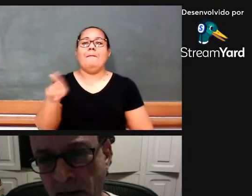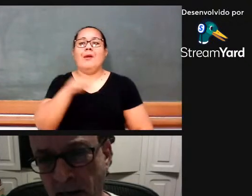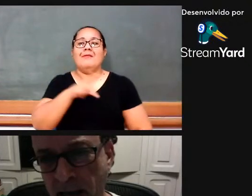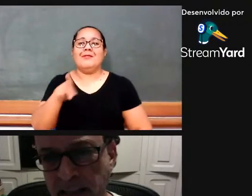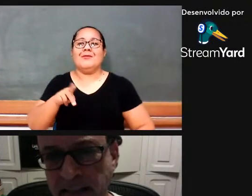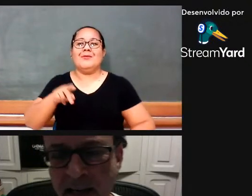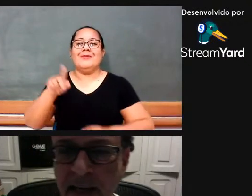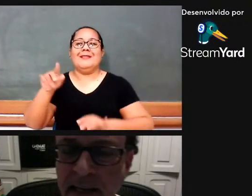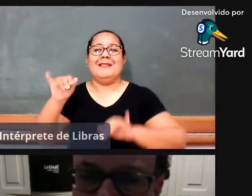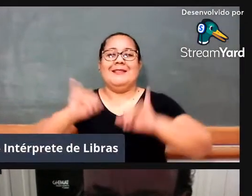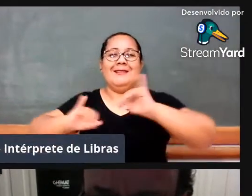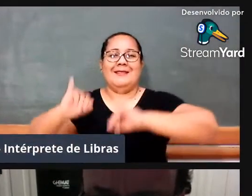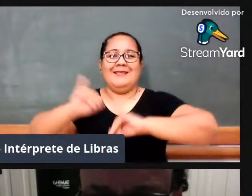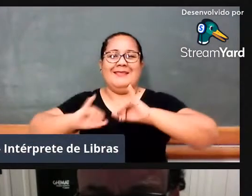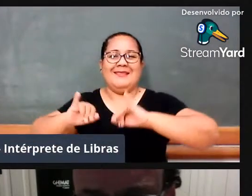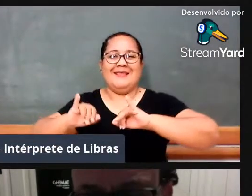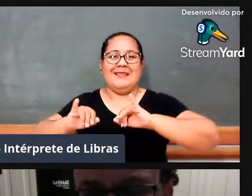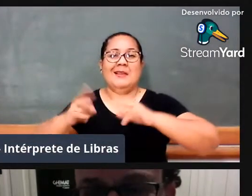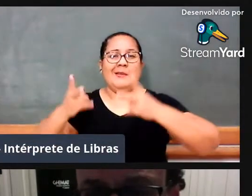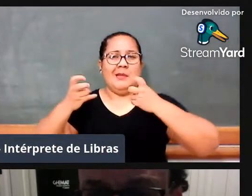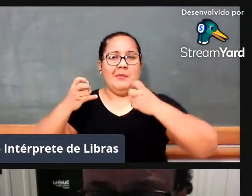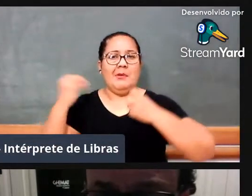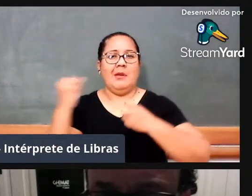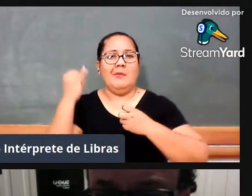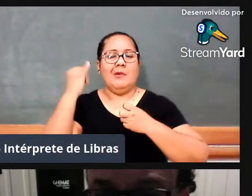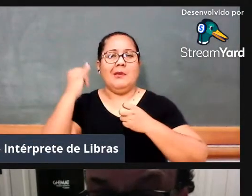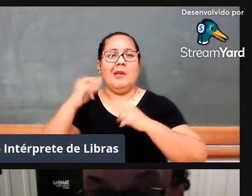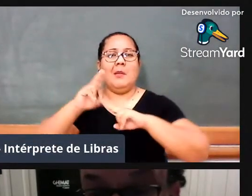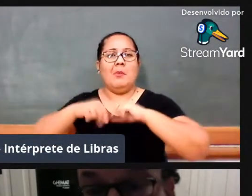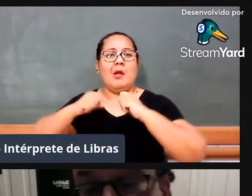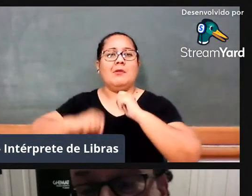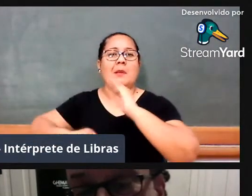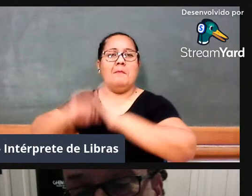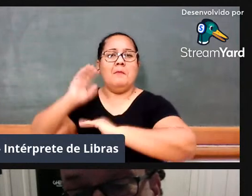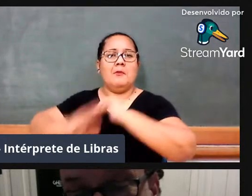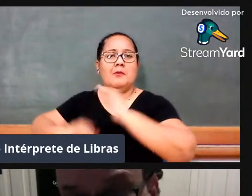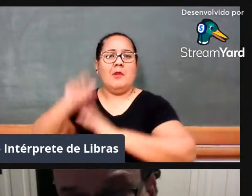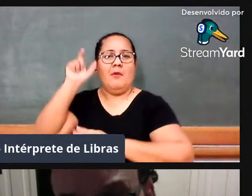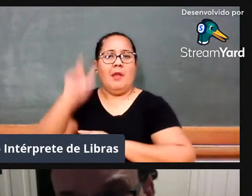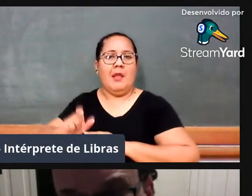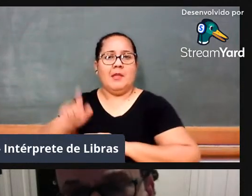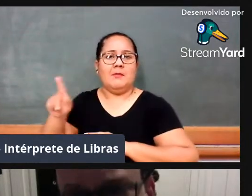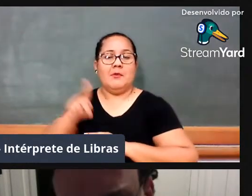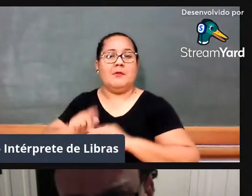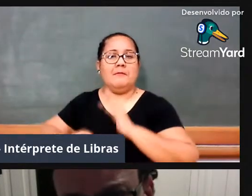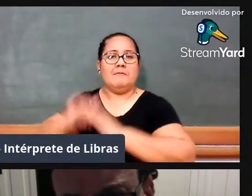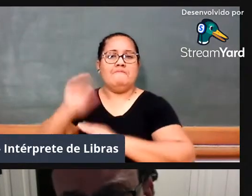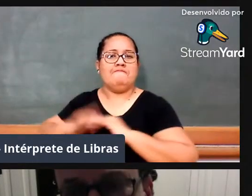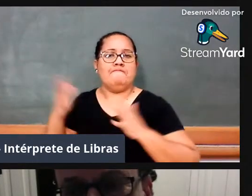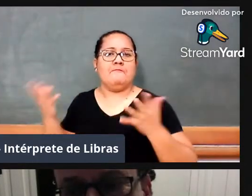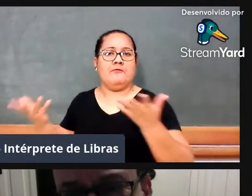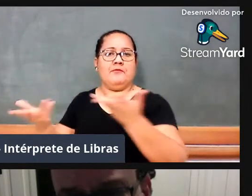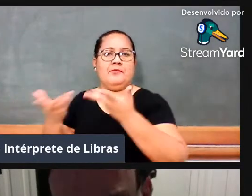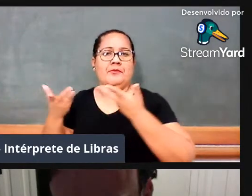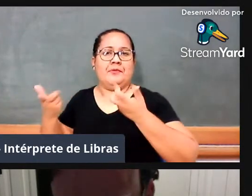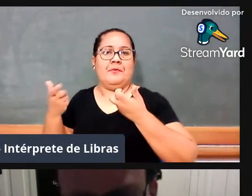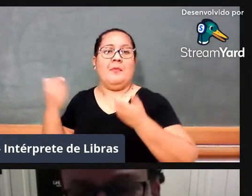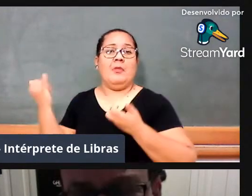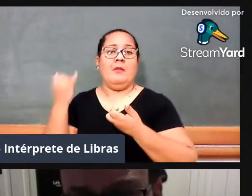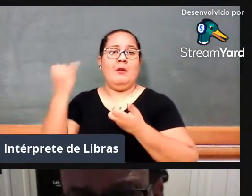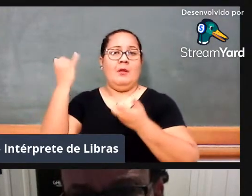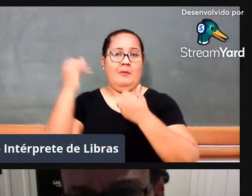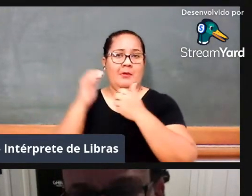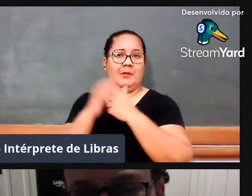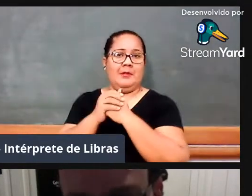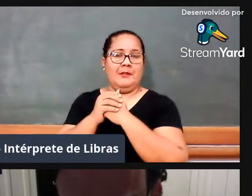Então, essas questões de valorização do magistério, elas passam por a gente mesmo, incorporando a nossa profissão e,